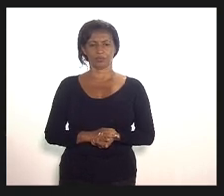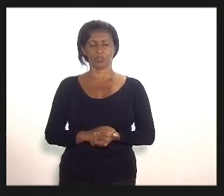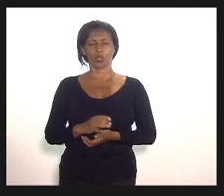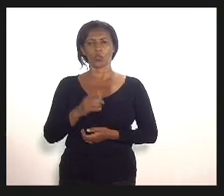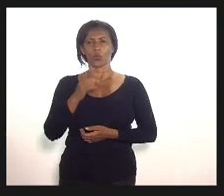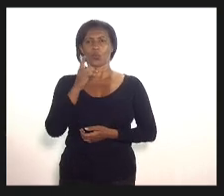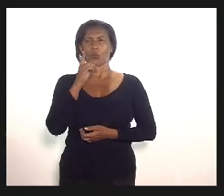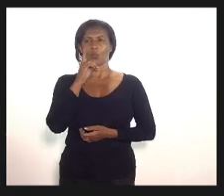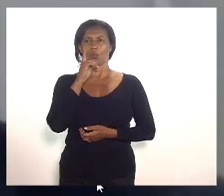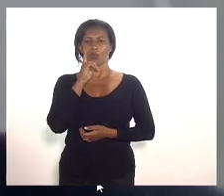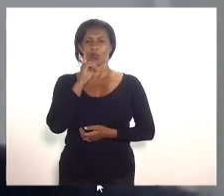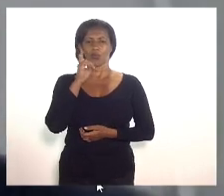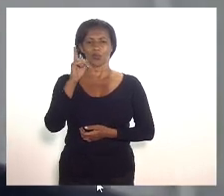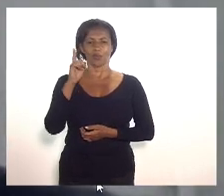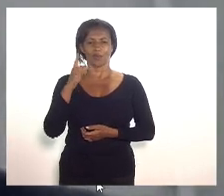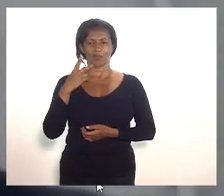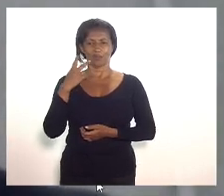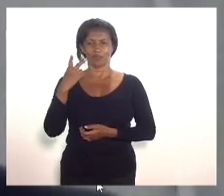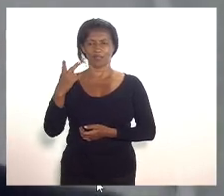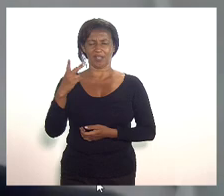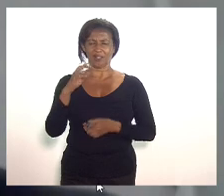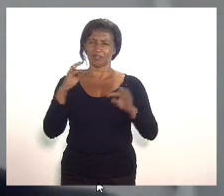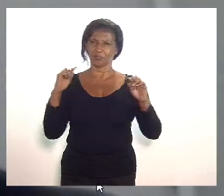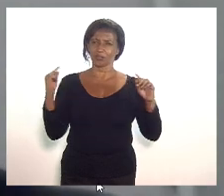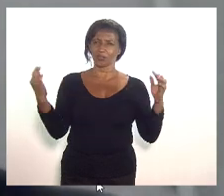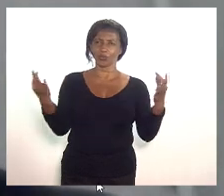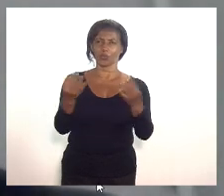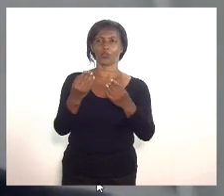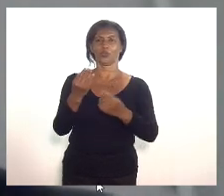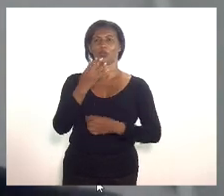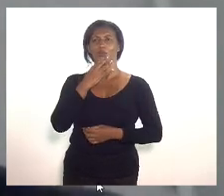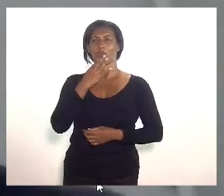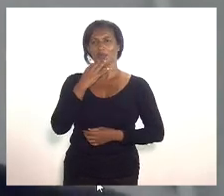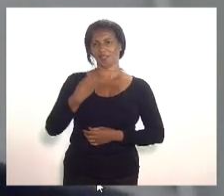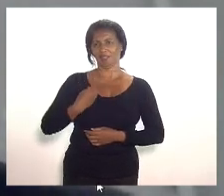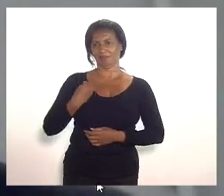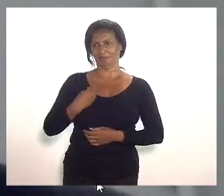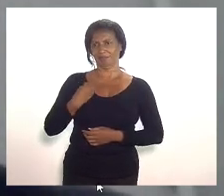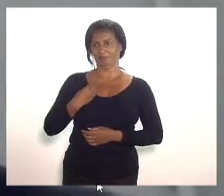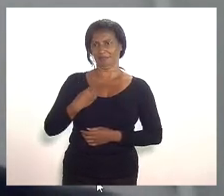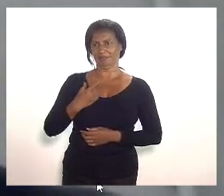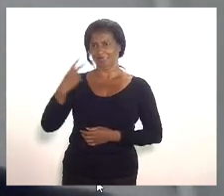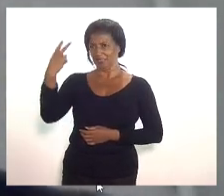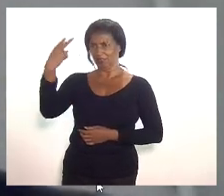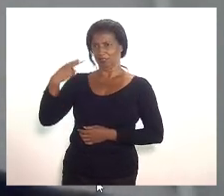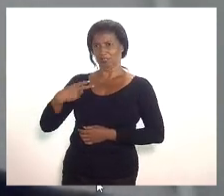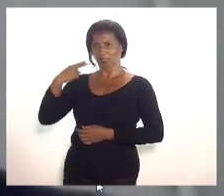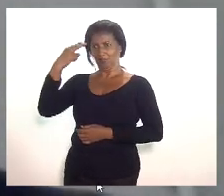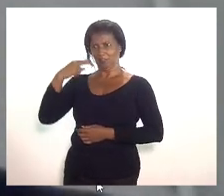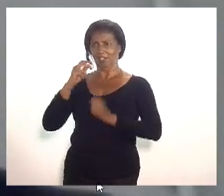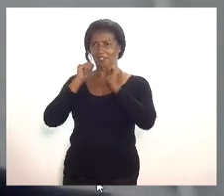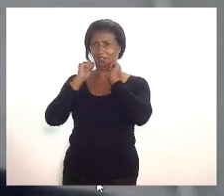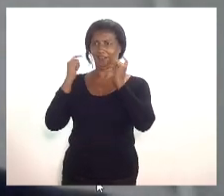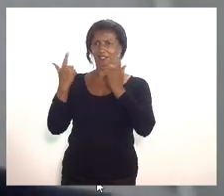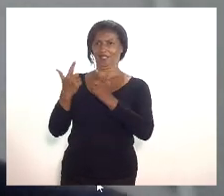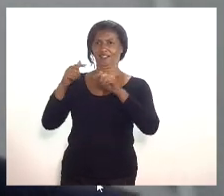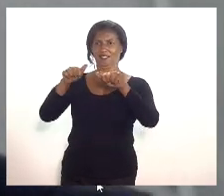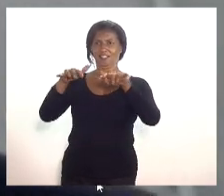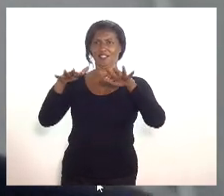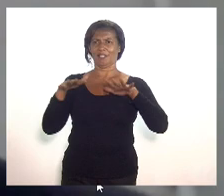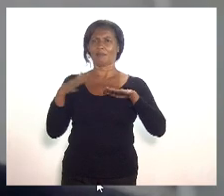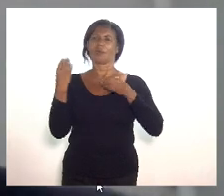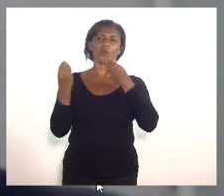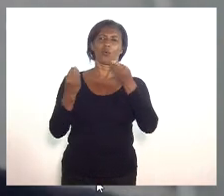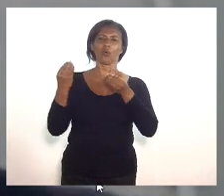abordagem aqui todos vocês que me conhecem estão vendo o meu comportamento aqui na assembleia a forma que eu tenho